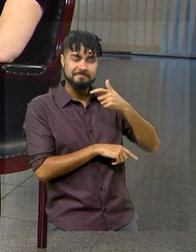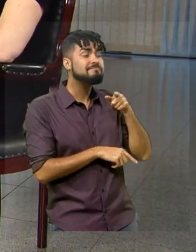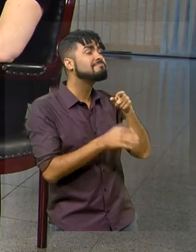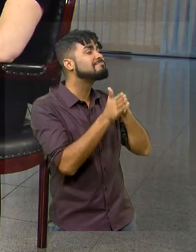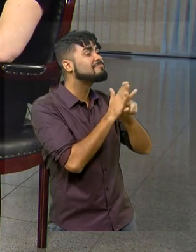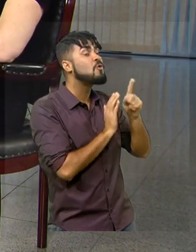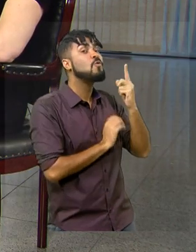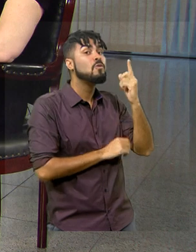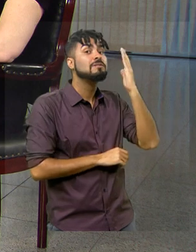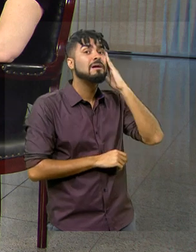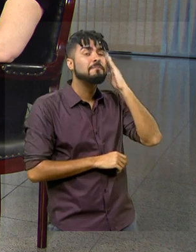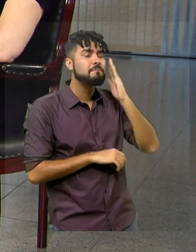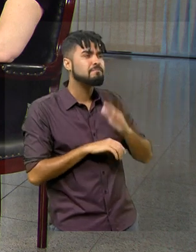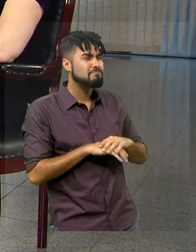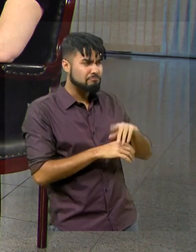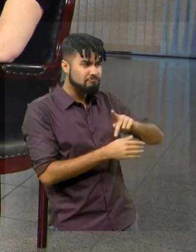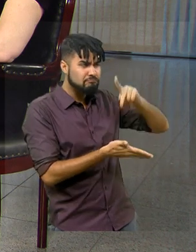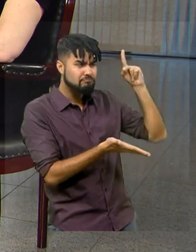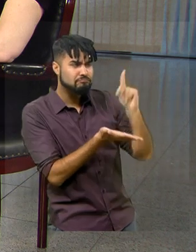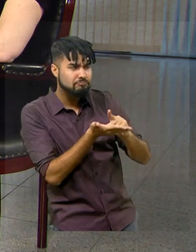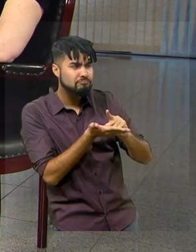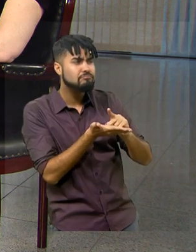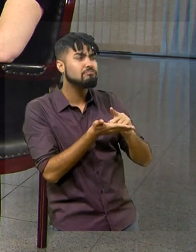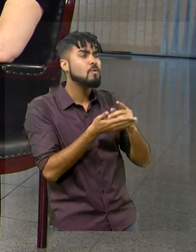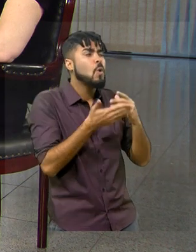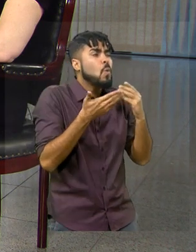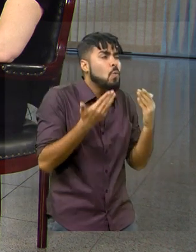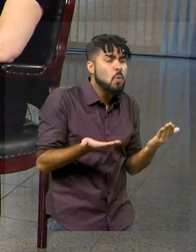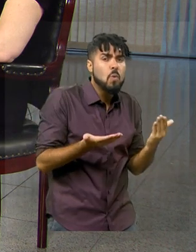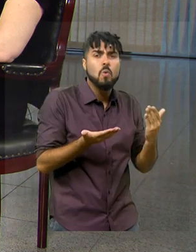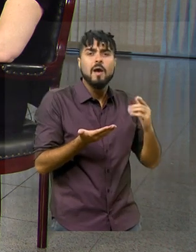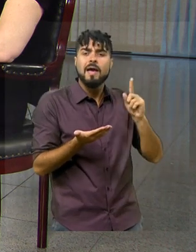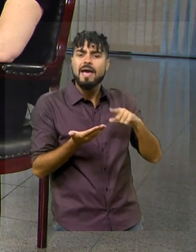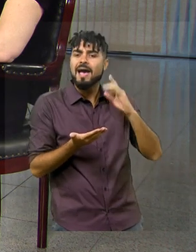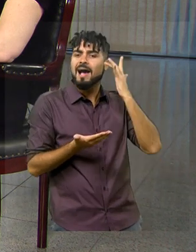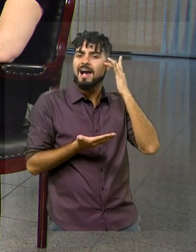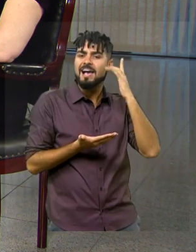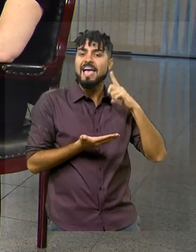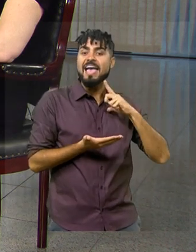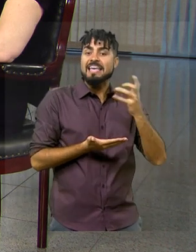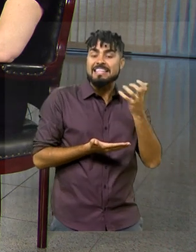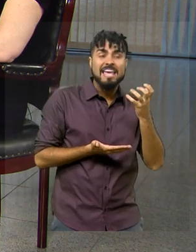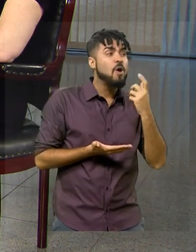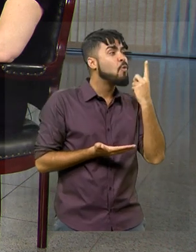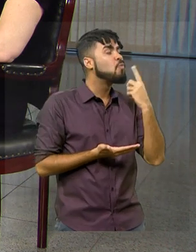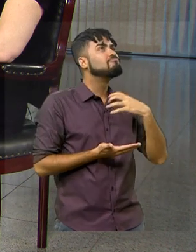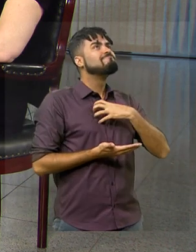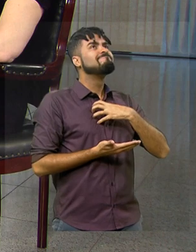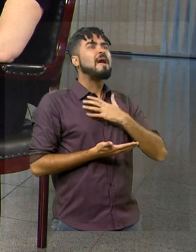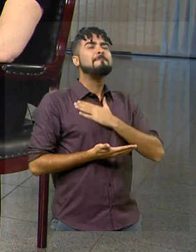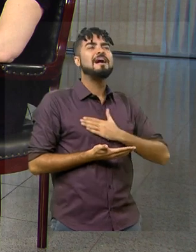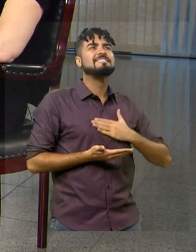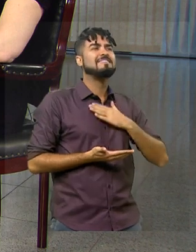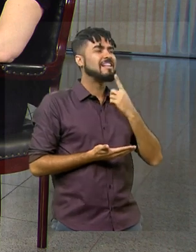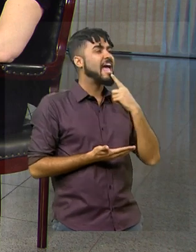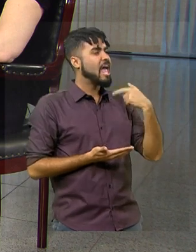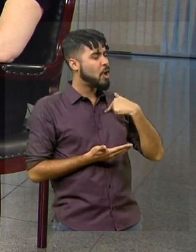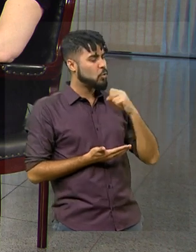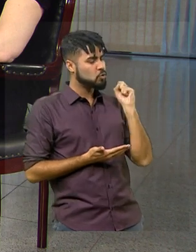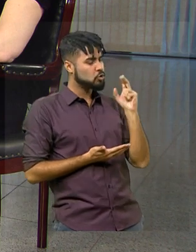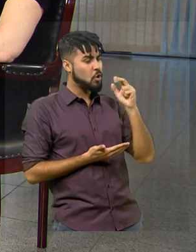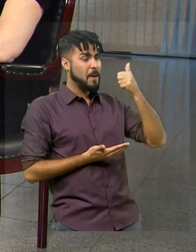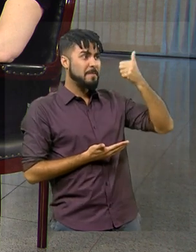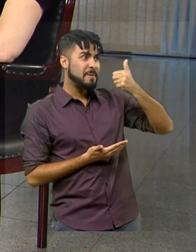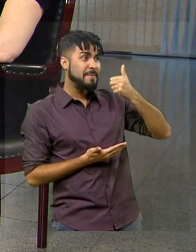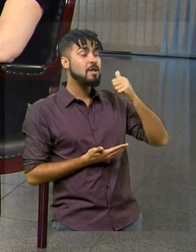a minha pergunta é, de fato, qual é, o que é que a senhora quer ter o prazer de dizer assim, eu sou a